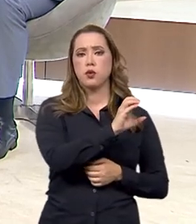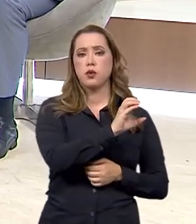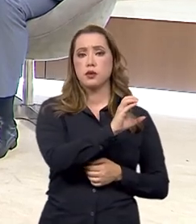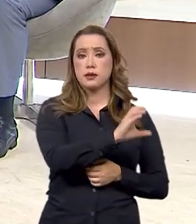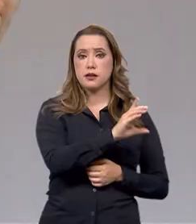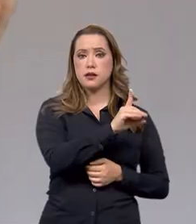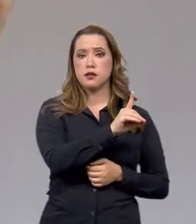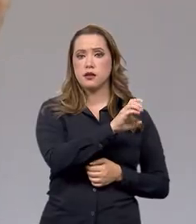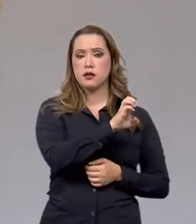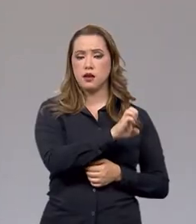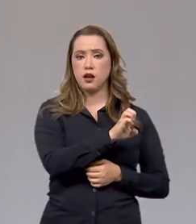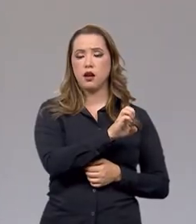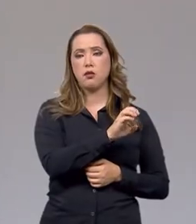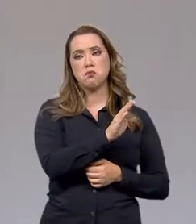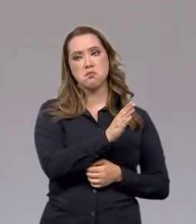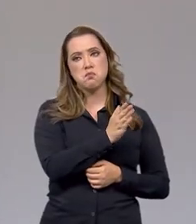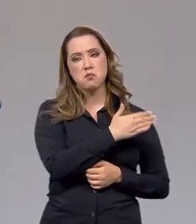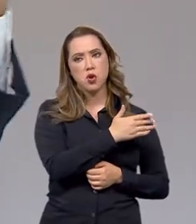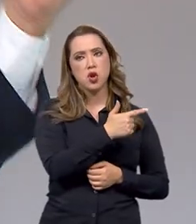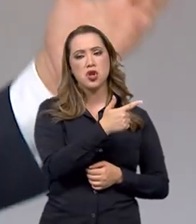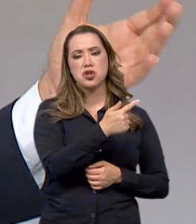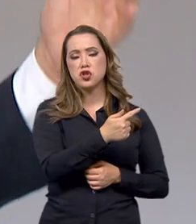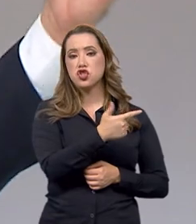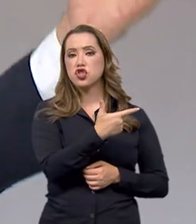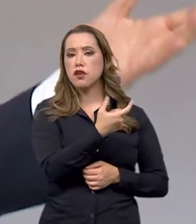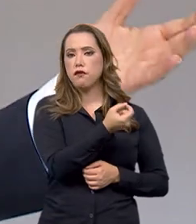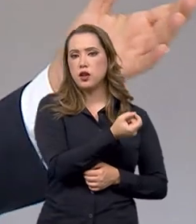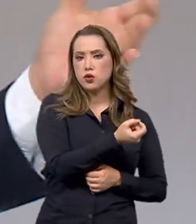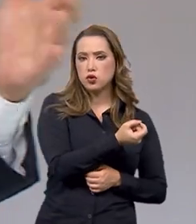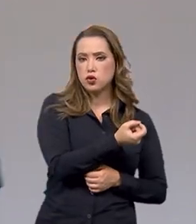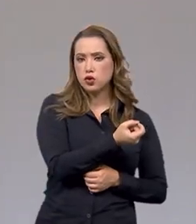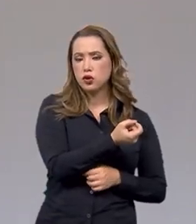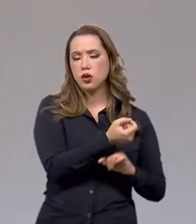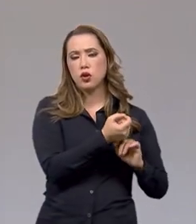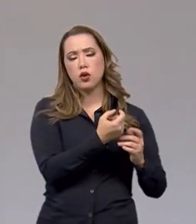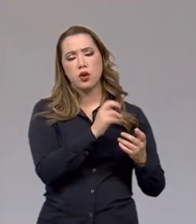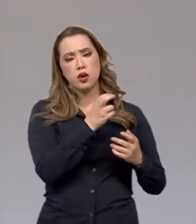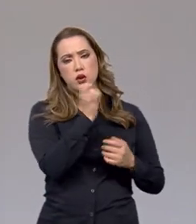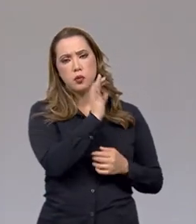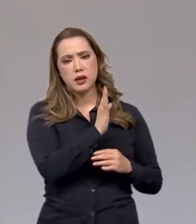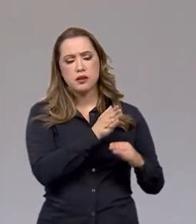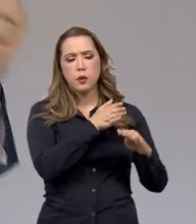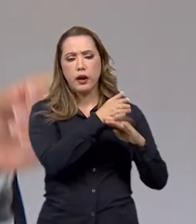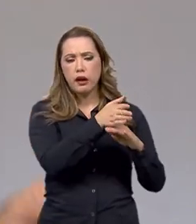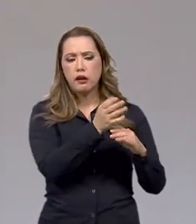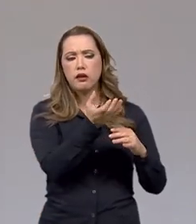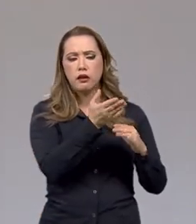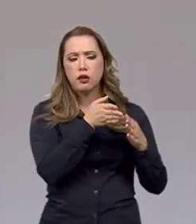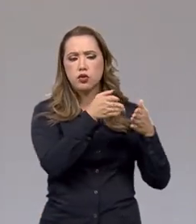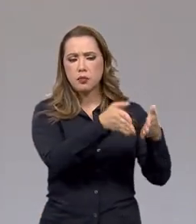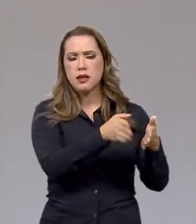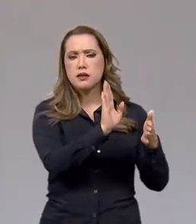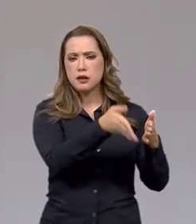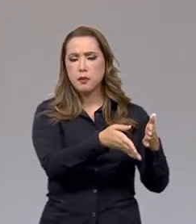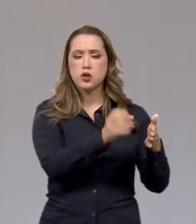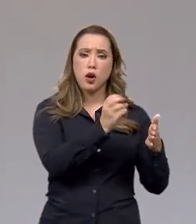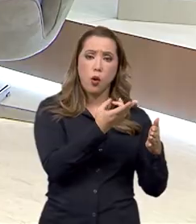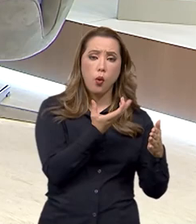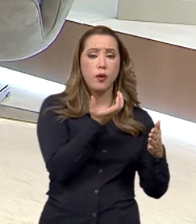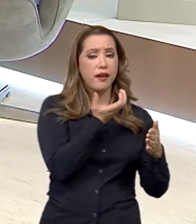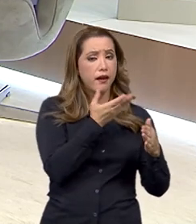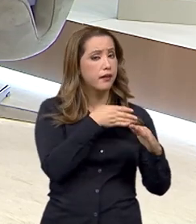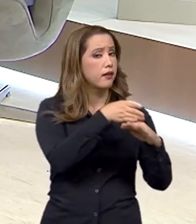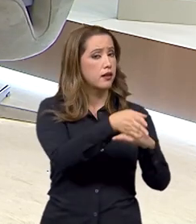organismos internacionais dos quais o Brasil ou faz parte, no caso do G20, ou quer entrar, no caso da OCDE? Sim, a Receita